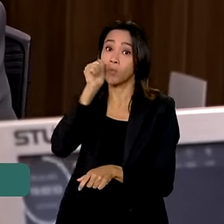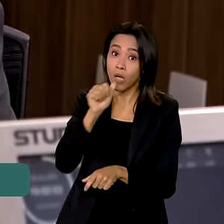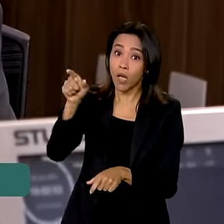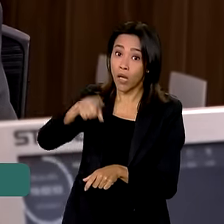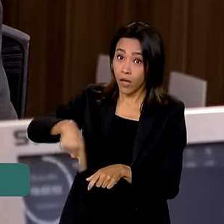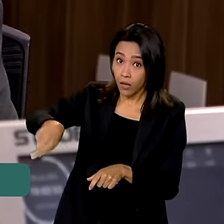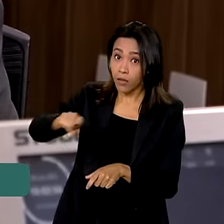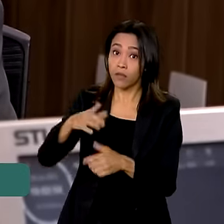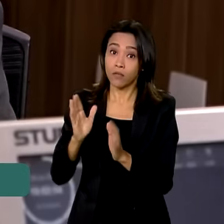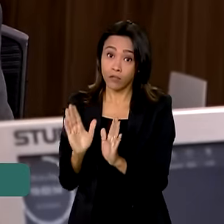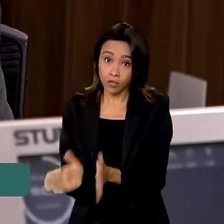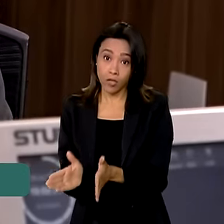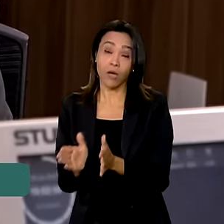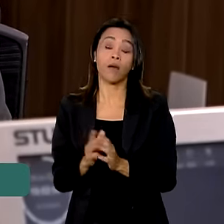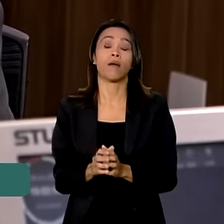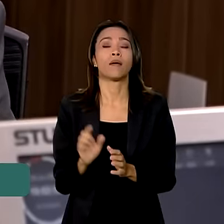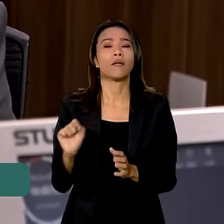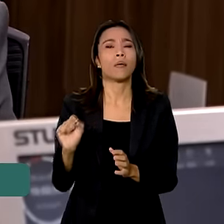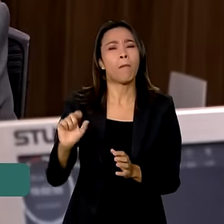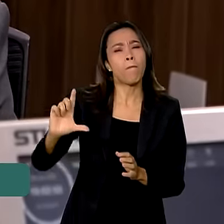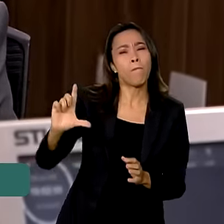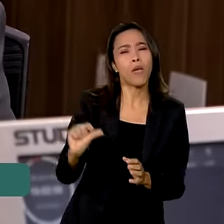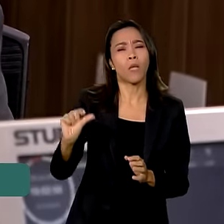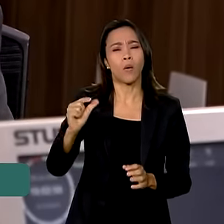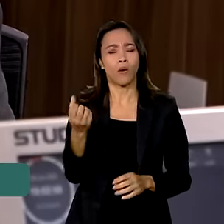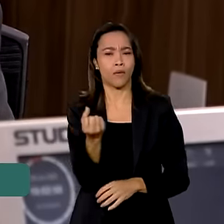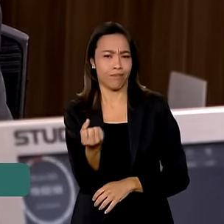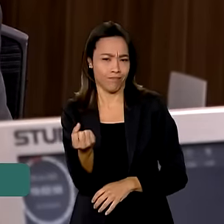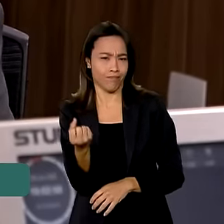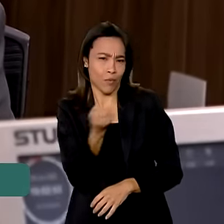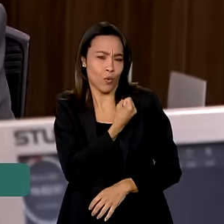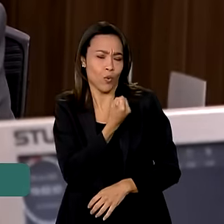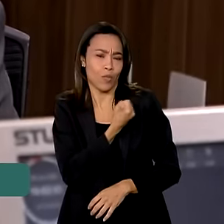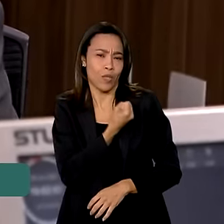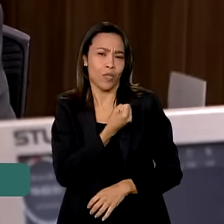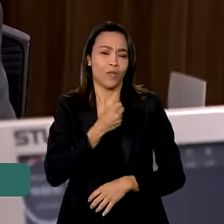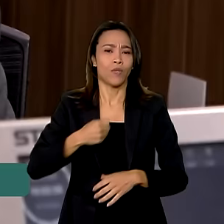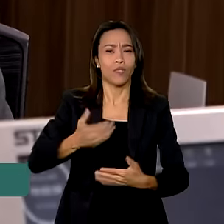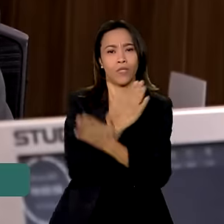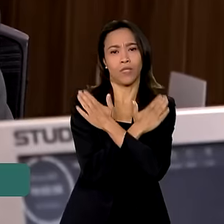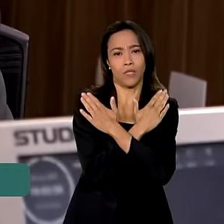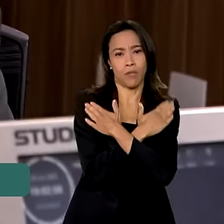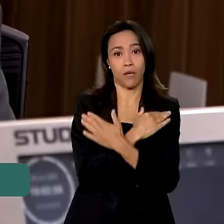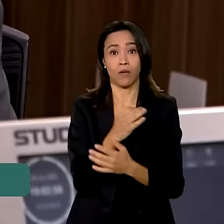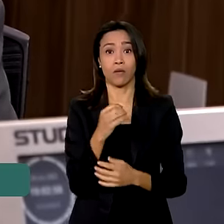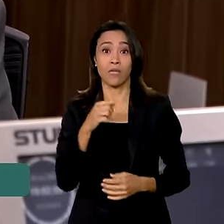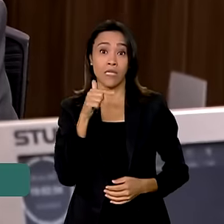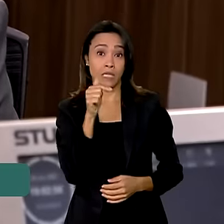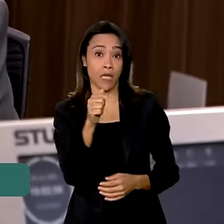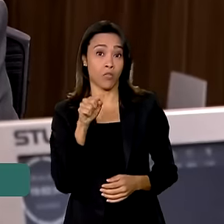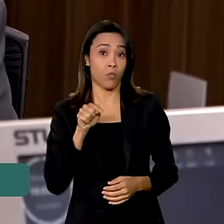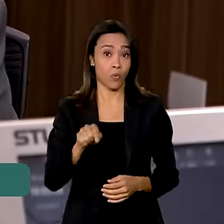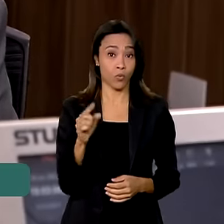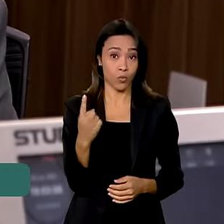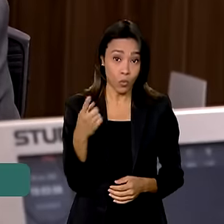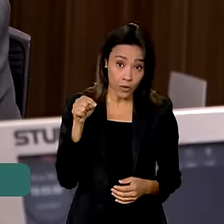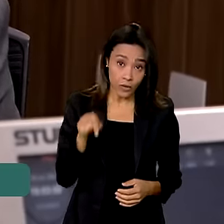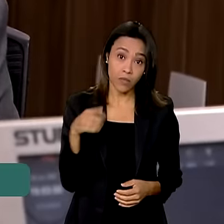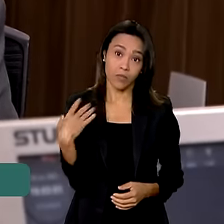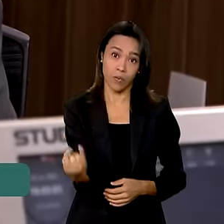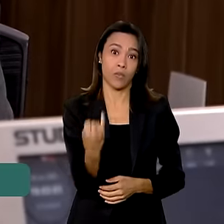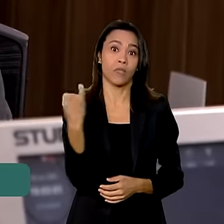de cento e um milhões, levando uma das menores taxas de desemprego medida nas últimas décadas de 7,1. Isso é fundamental